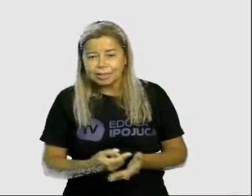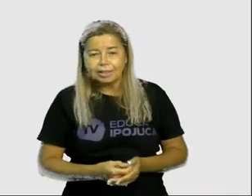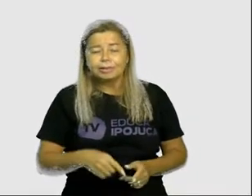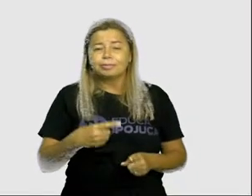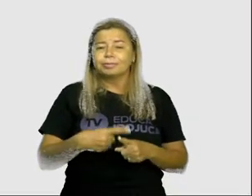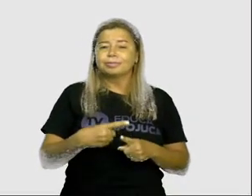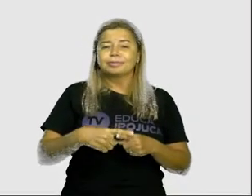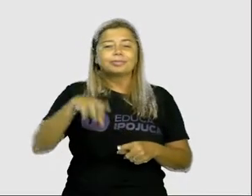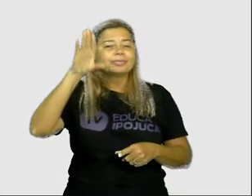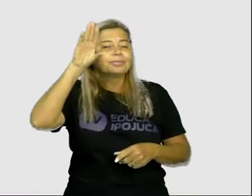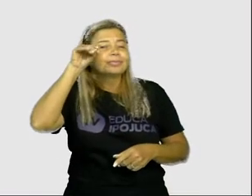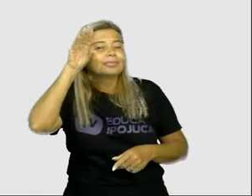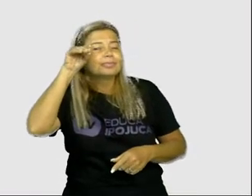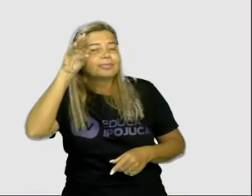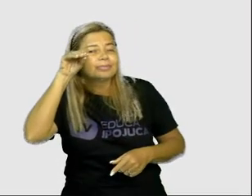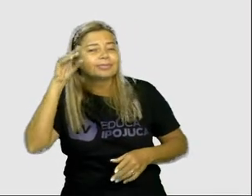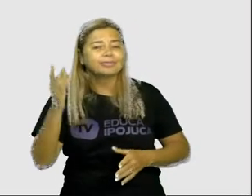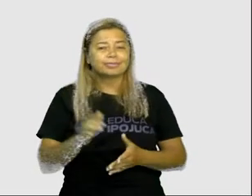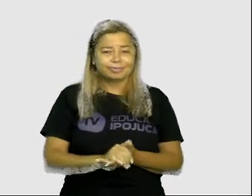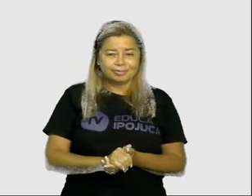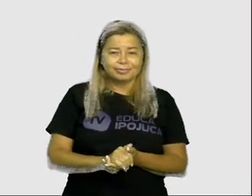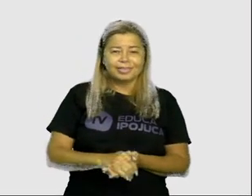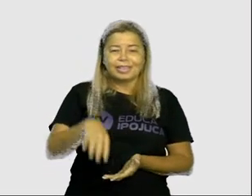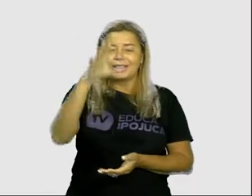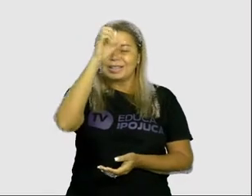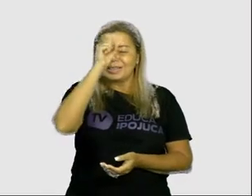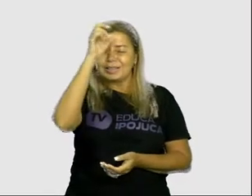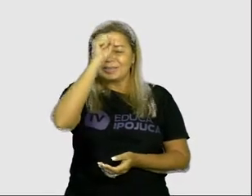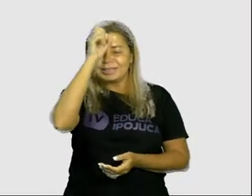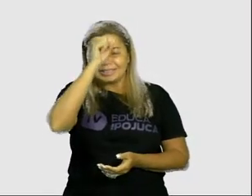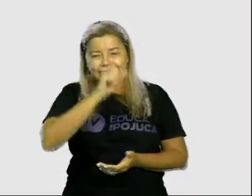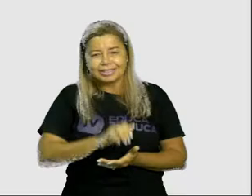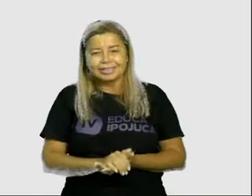curiosidade sempre para aprender.